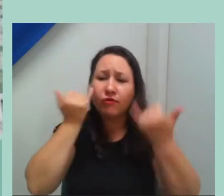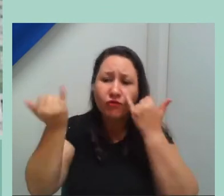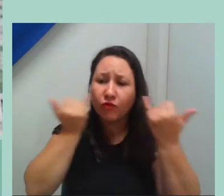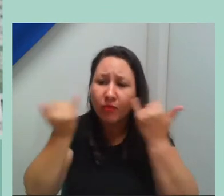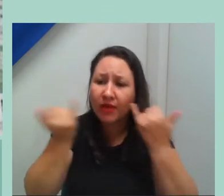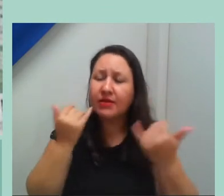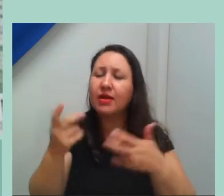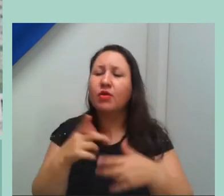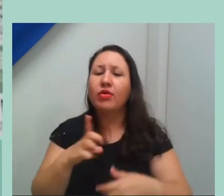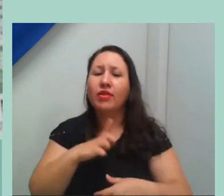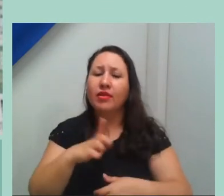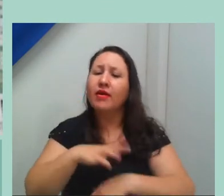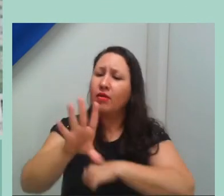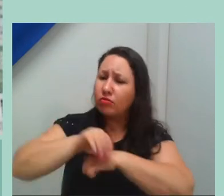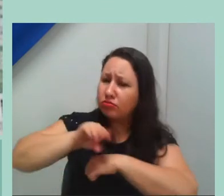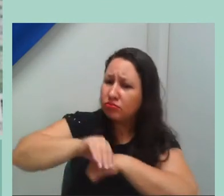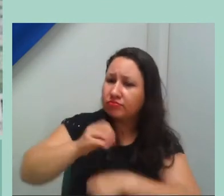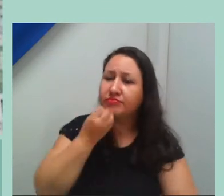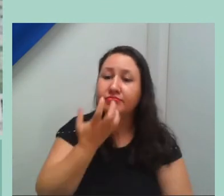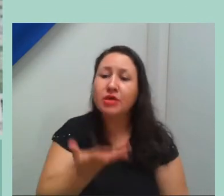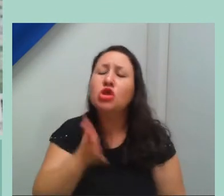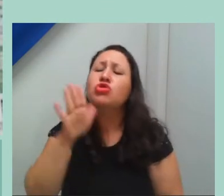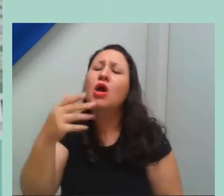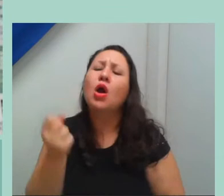edição, Lobão? Professor Lobão?